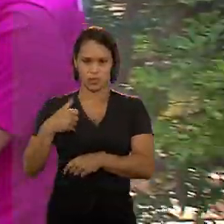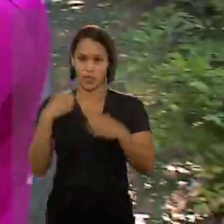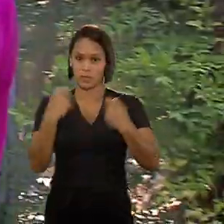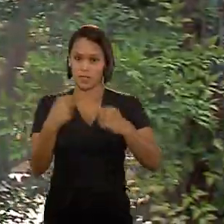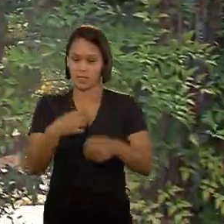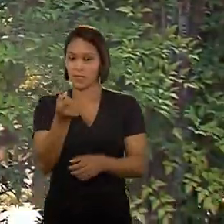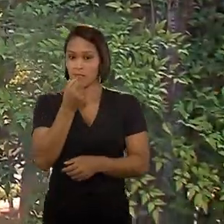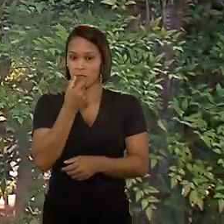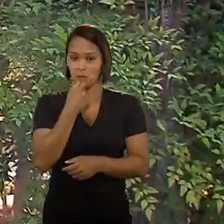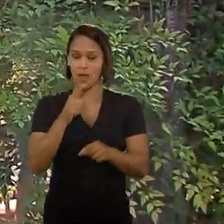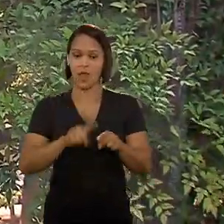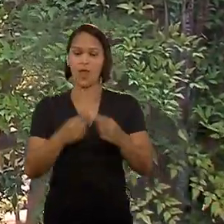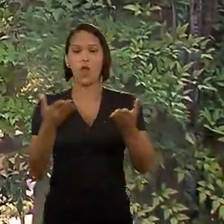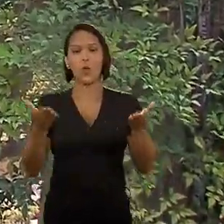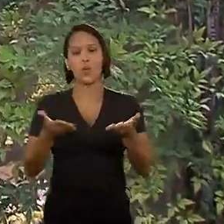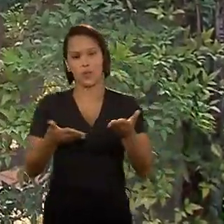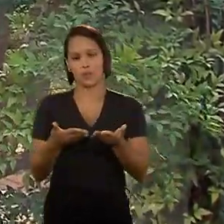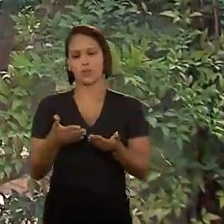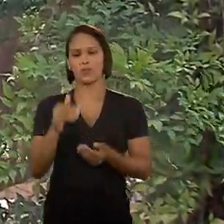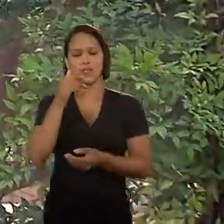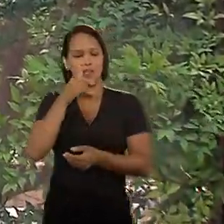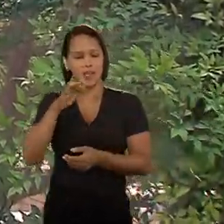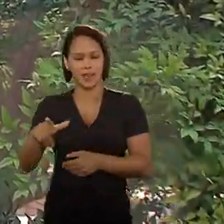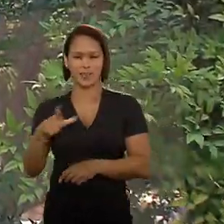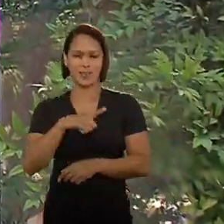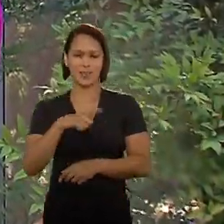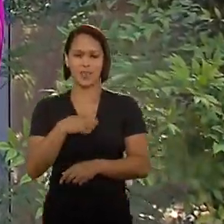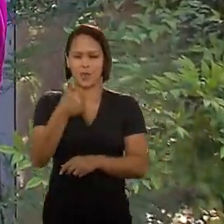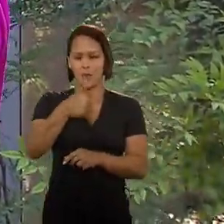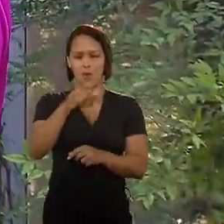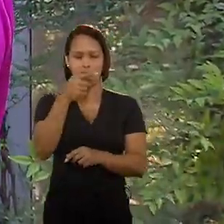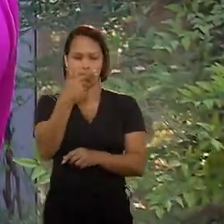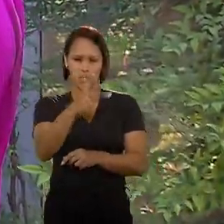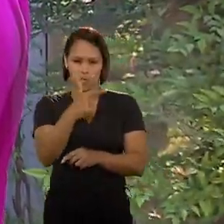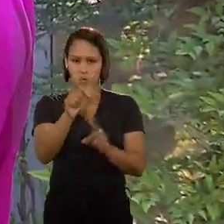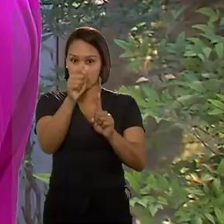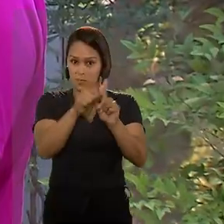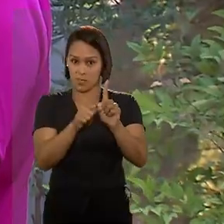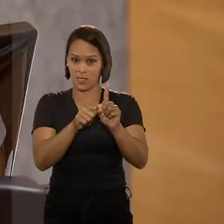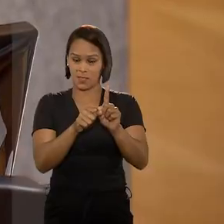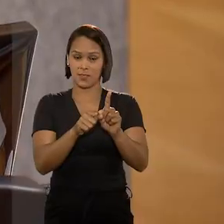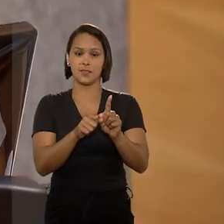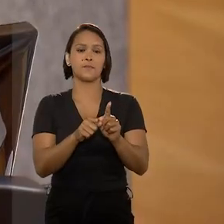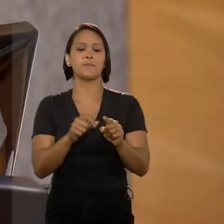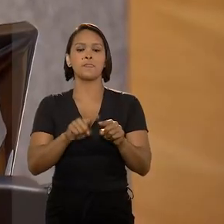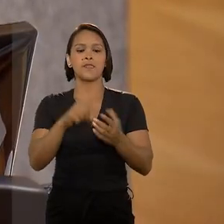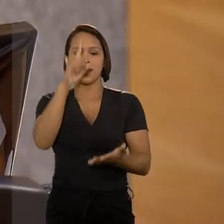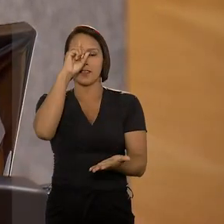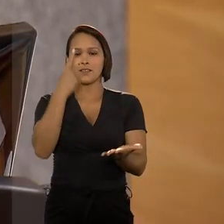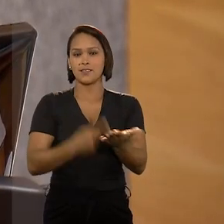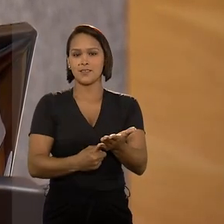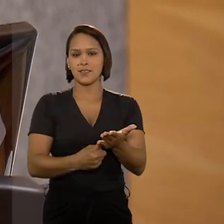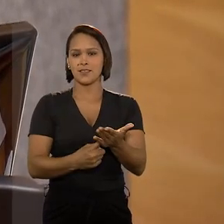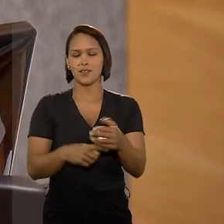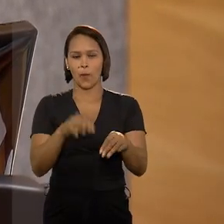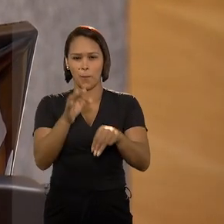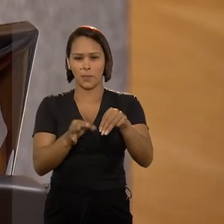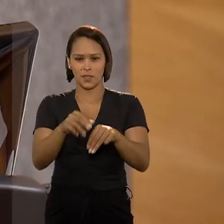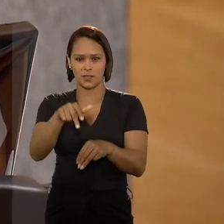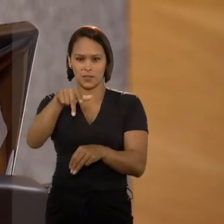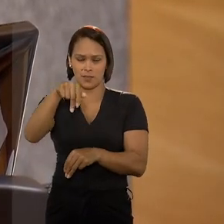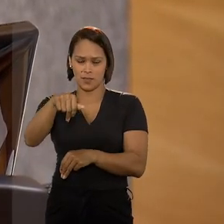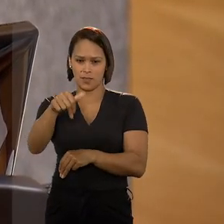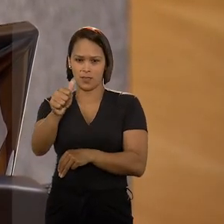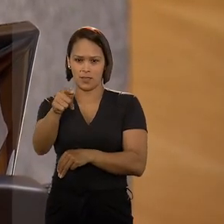dois anos de idade da criança. Hoje, a pequena Chiara está com um ano e dois meses. Em decisão liminar, o ministro do